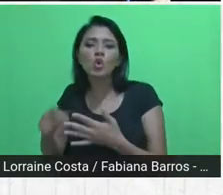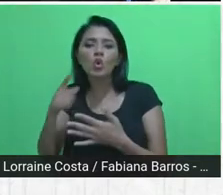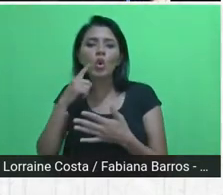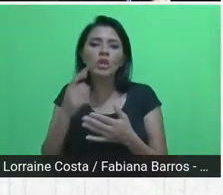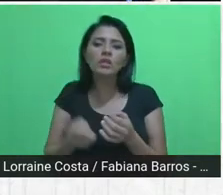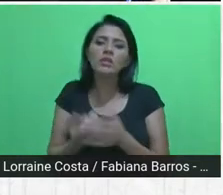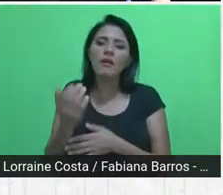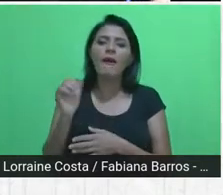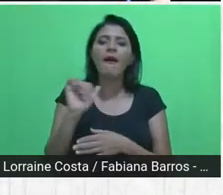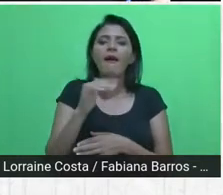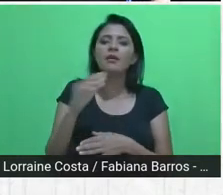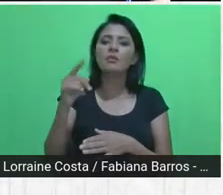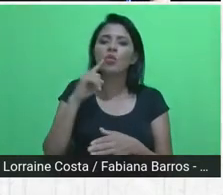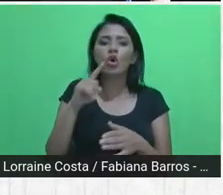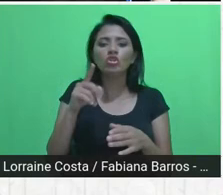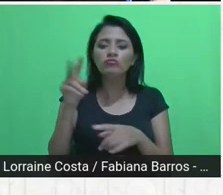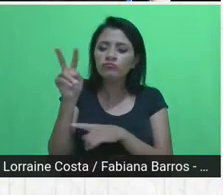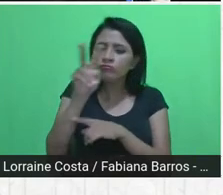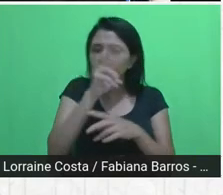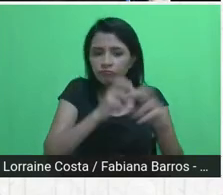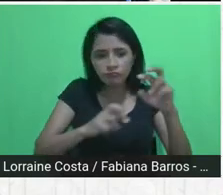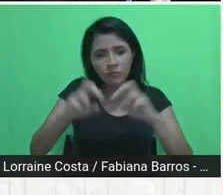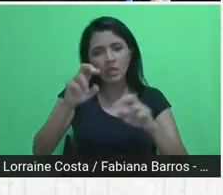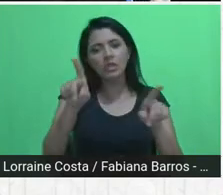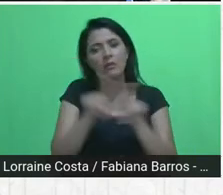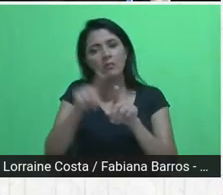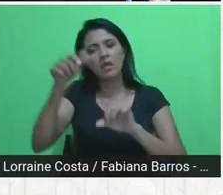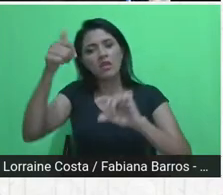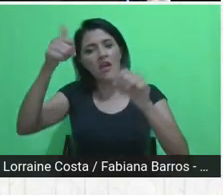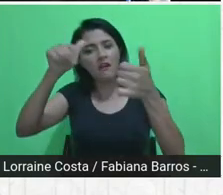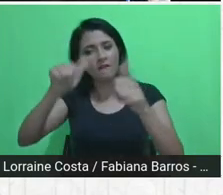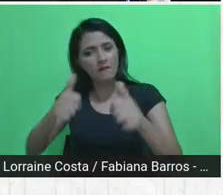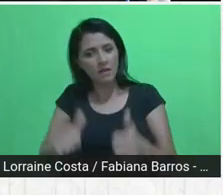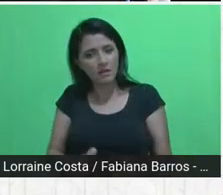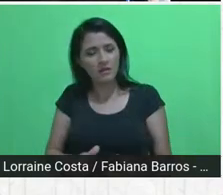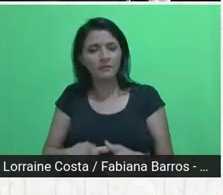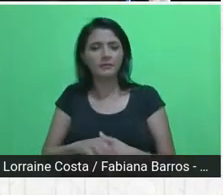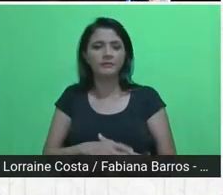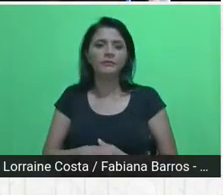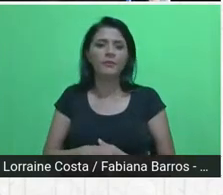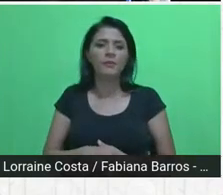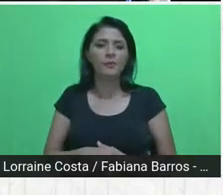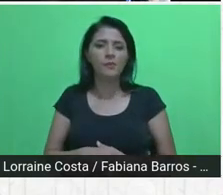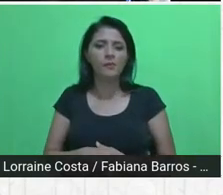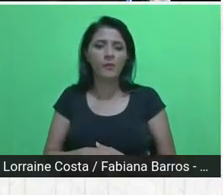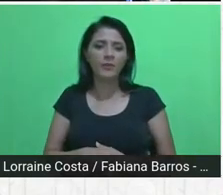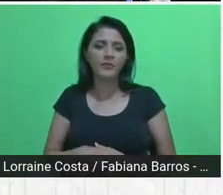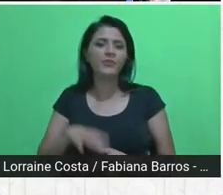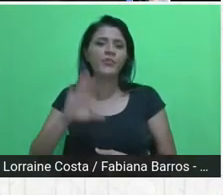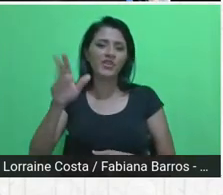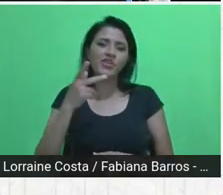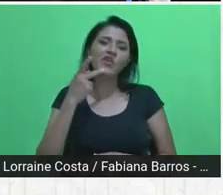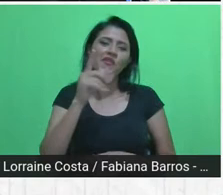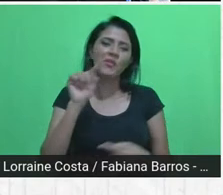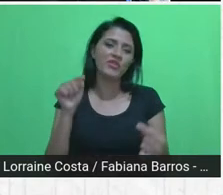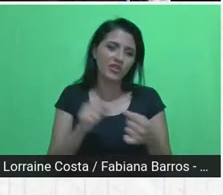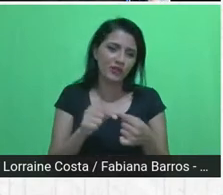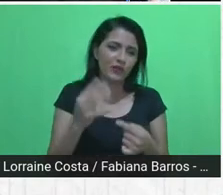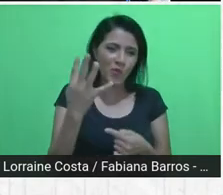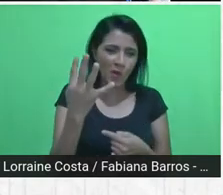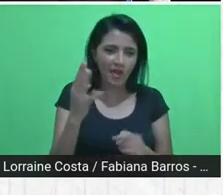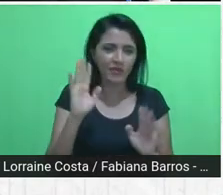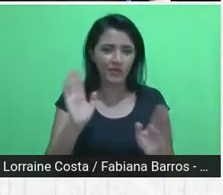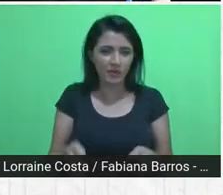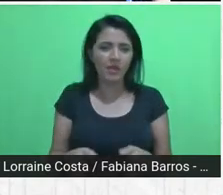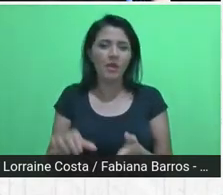e avaliar tais fatores. Eu já até falei do objetivo 4. Mapear